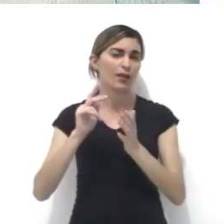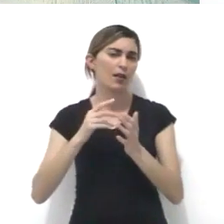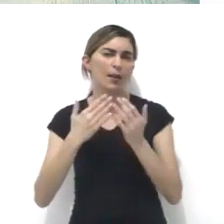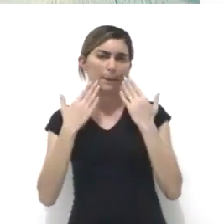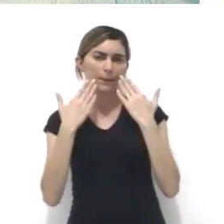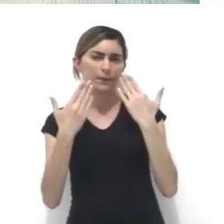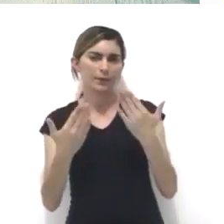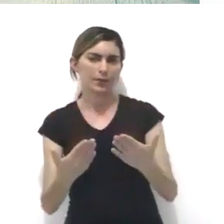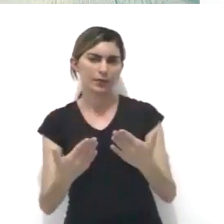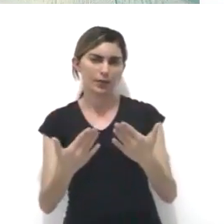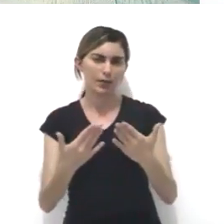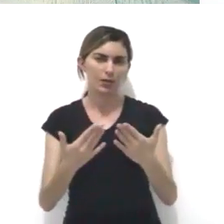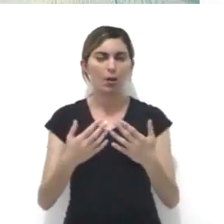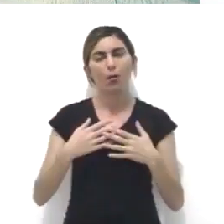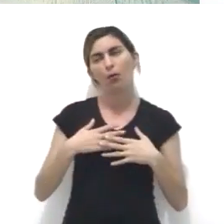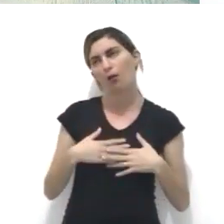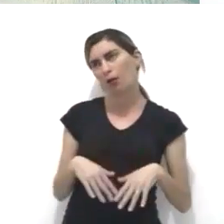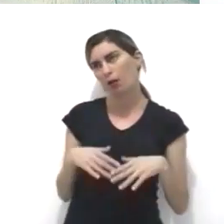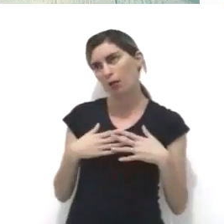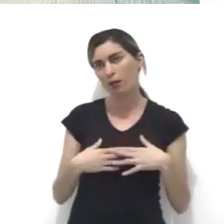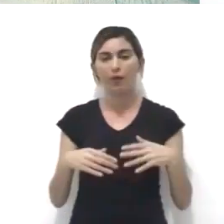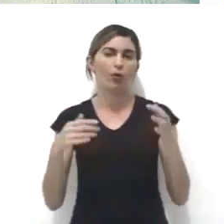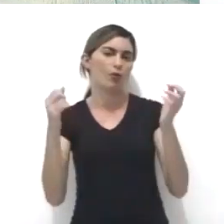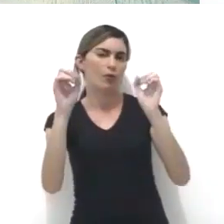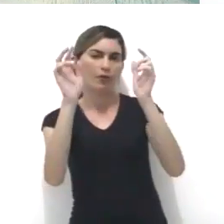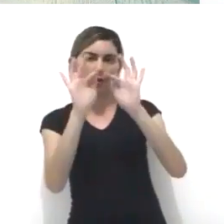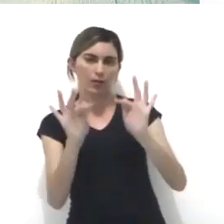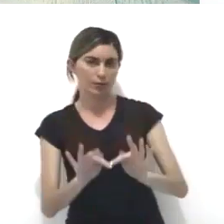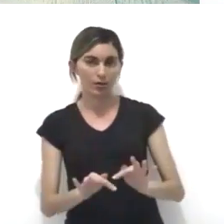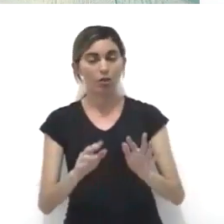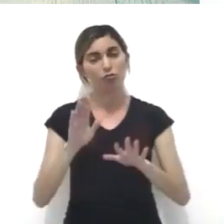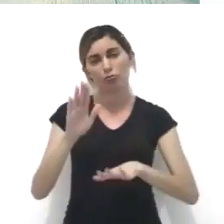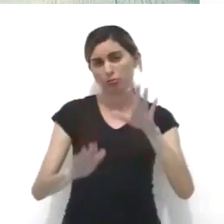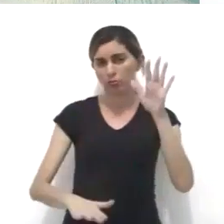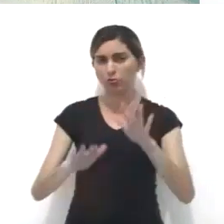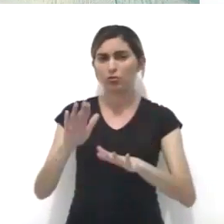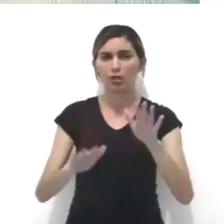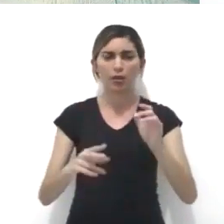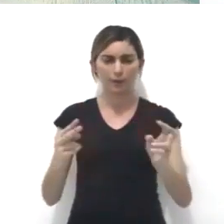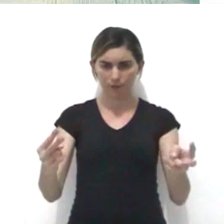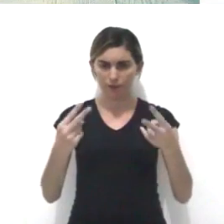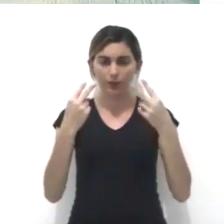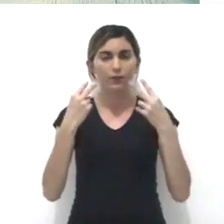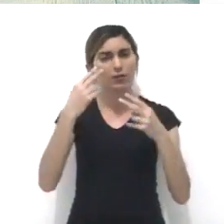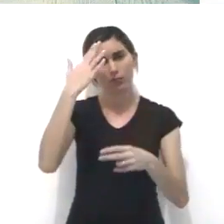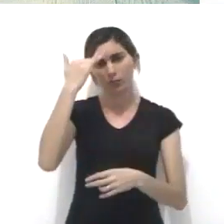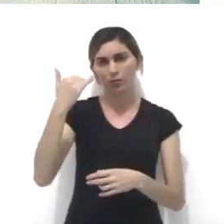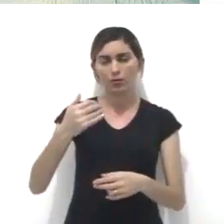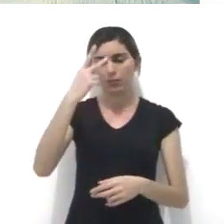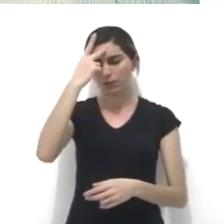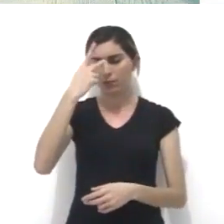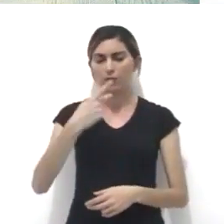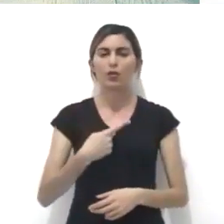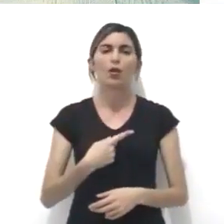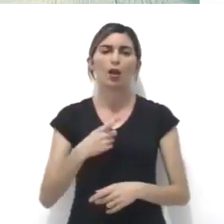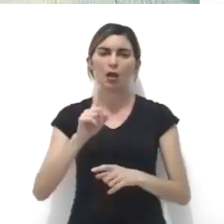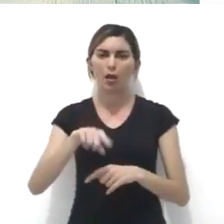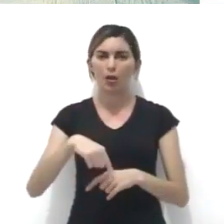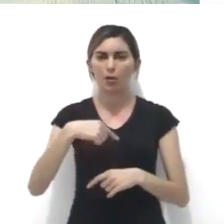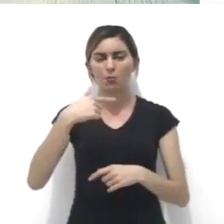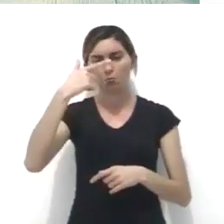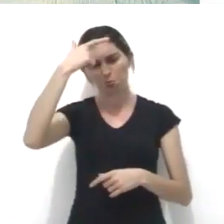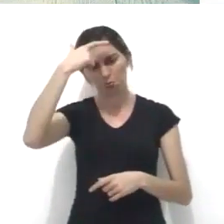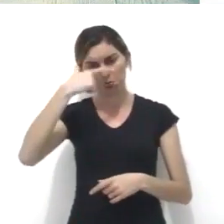se apresenta num momento de relaxamento ou de felicidade. Em geral, a visão do artista sobre si mesmo é